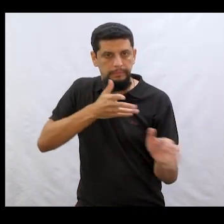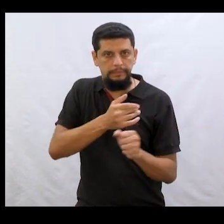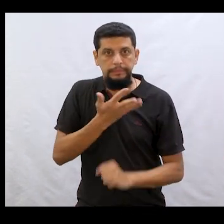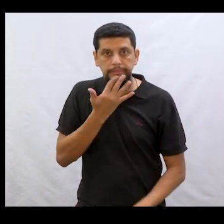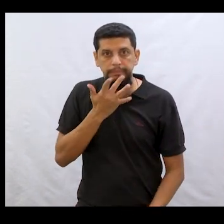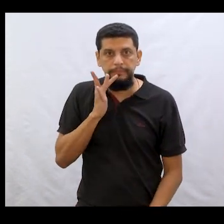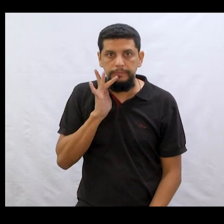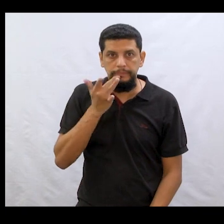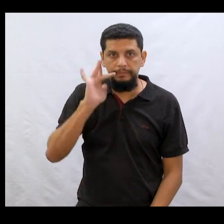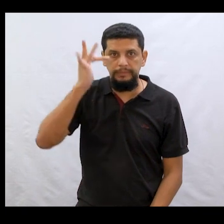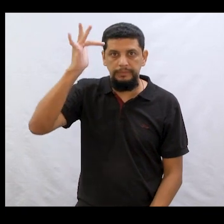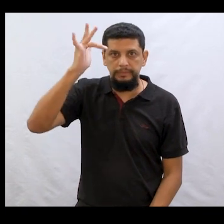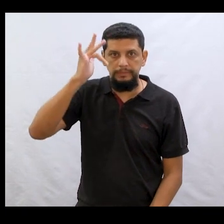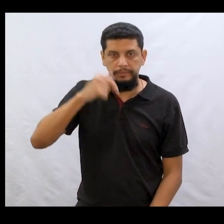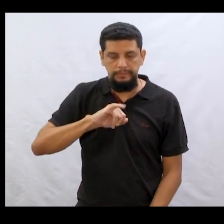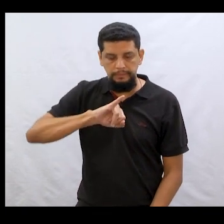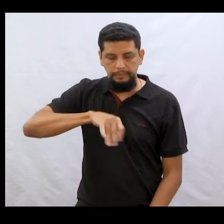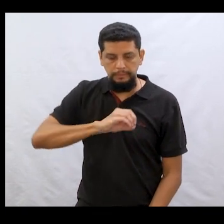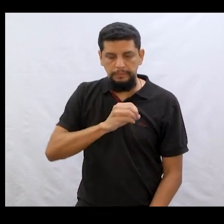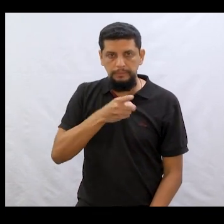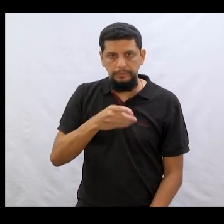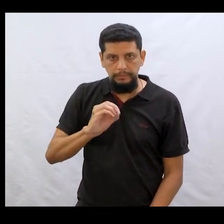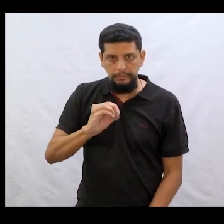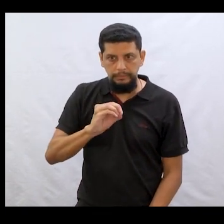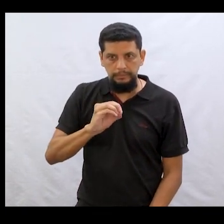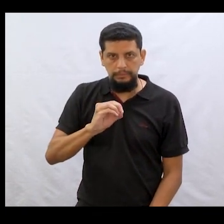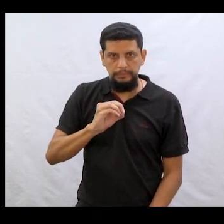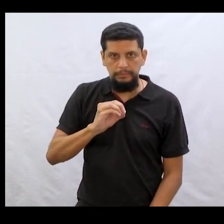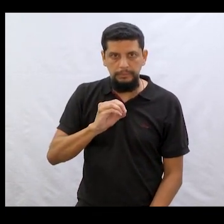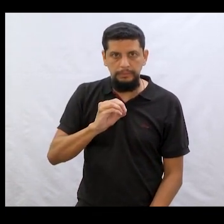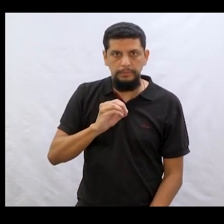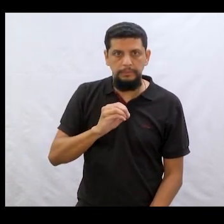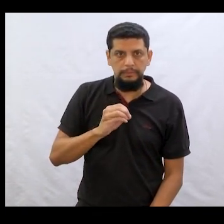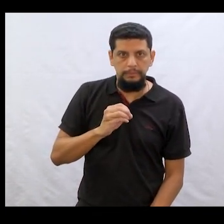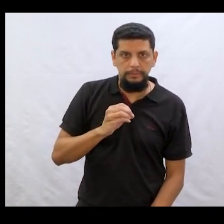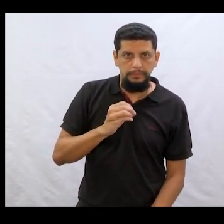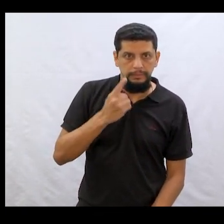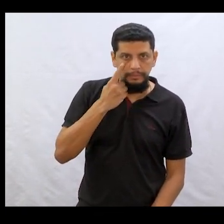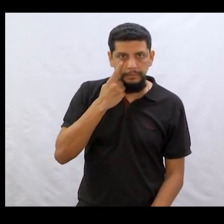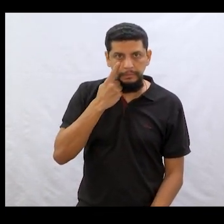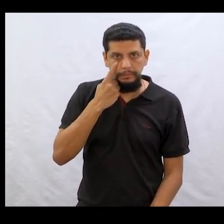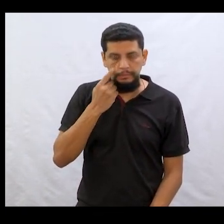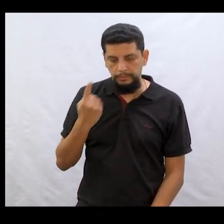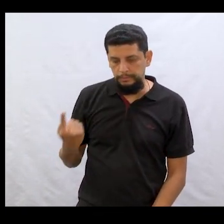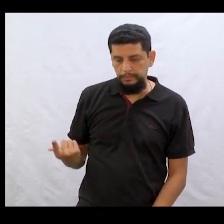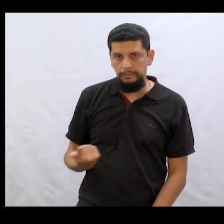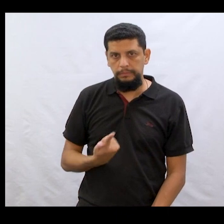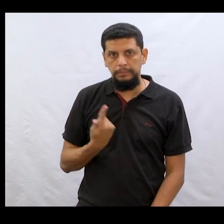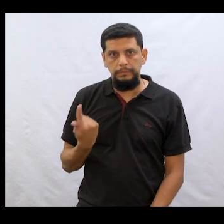Joãozinho pegou a harpa. E sua mãe, o gigante acordou para ele. E